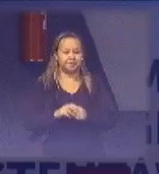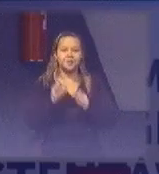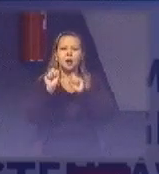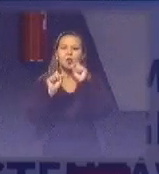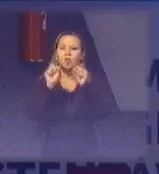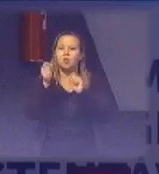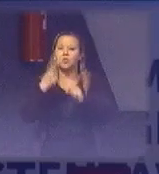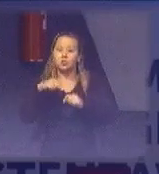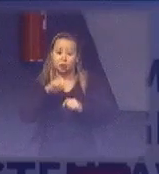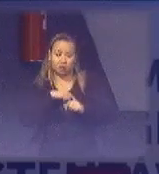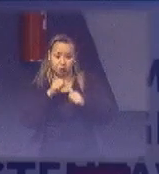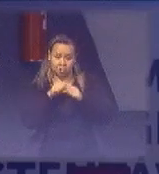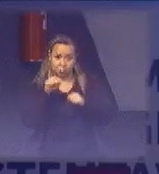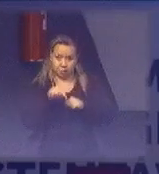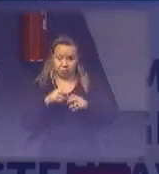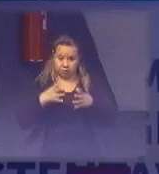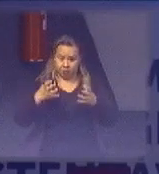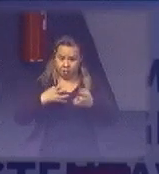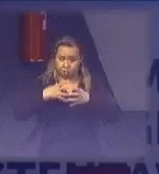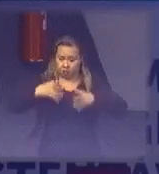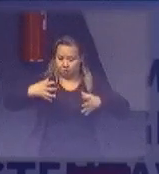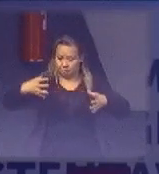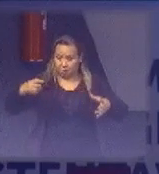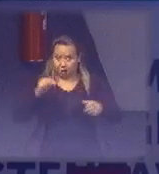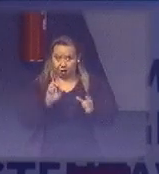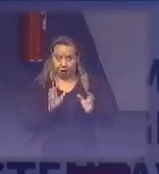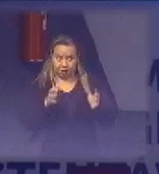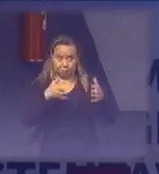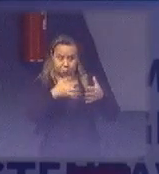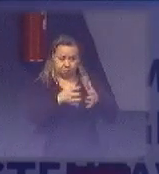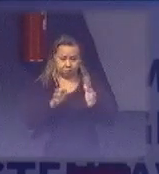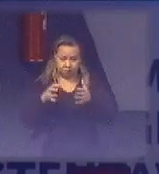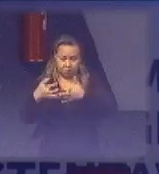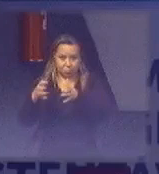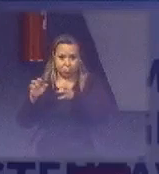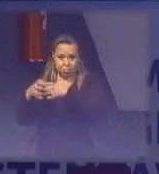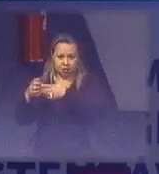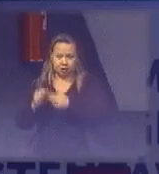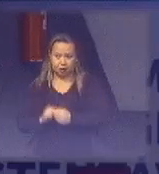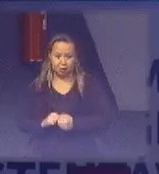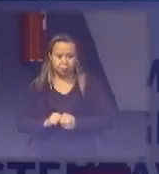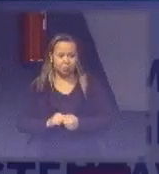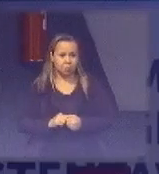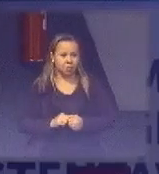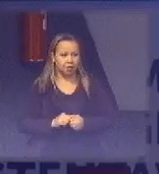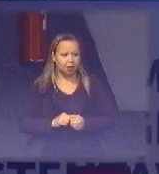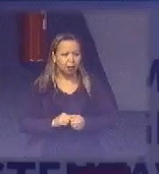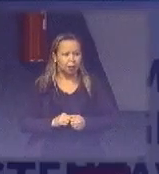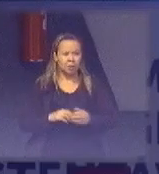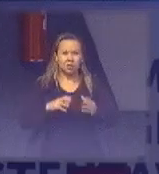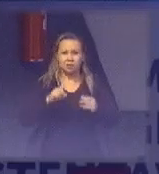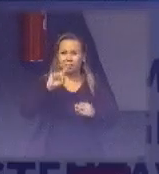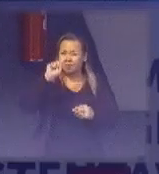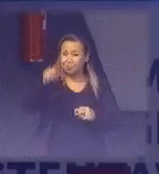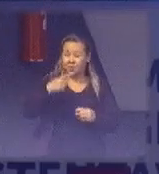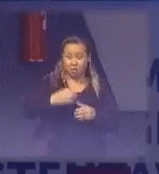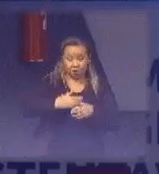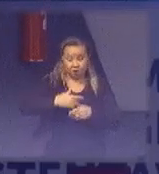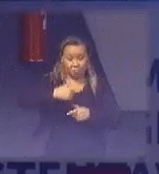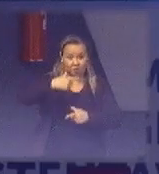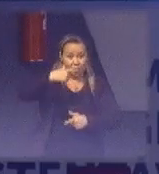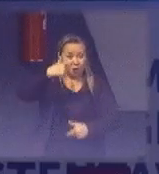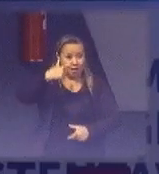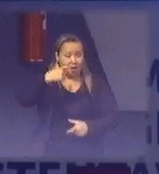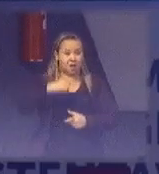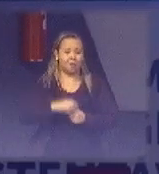sentido de ampliar essa rede? Porque nós precisamos de escala. São 3 milhões e 200 mil lacres, são mil garrafas PET de